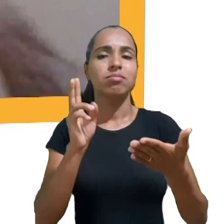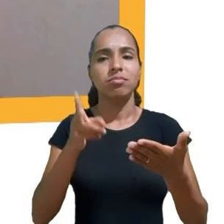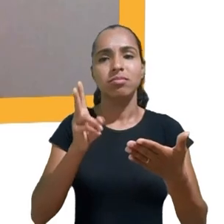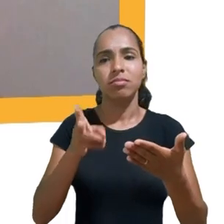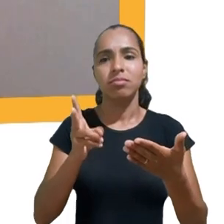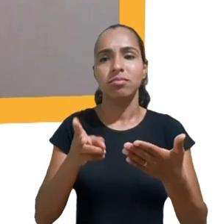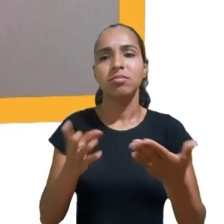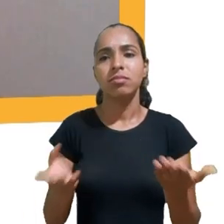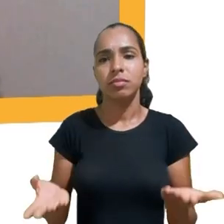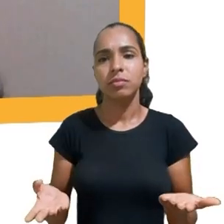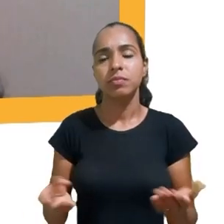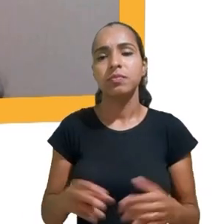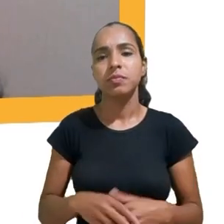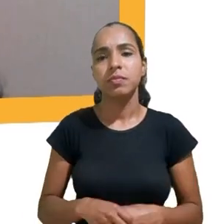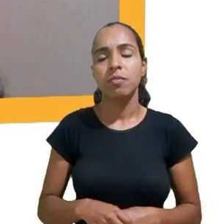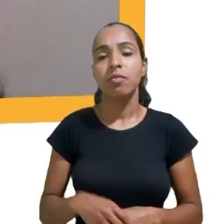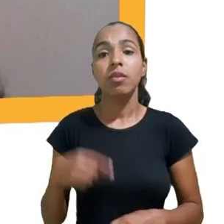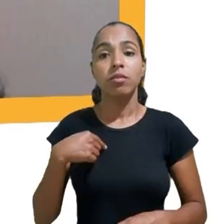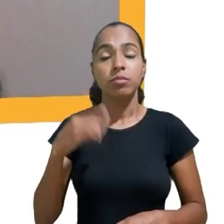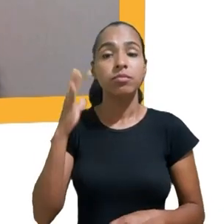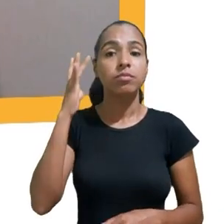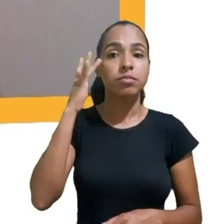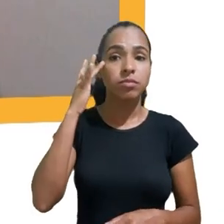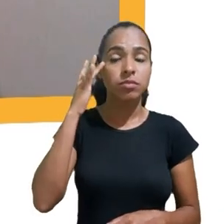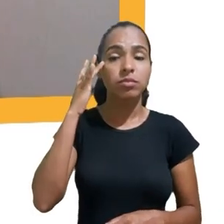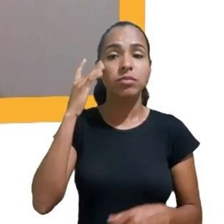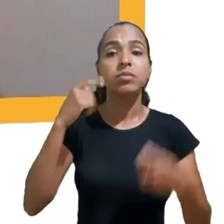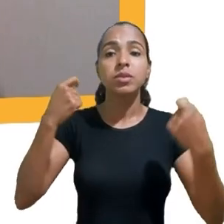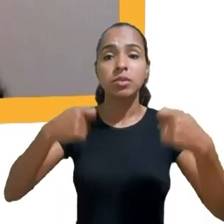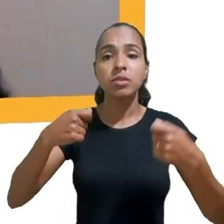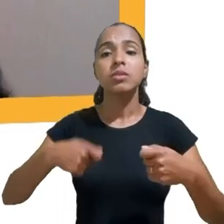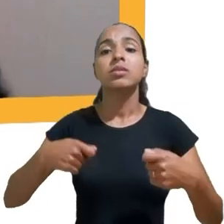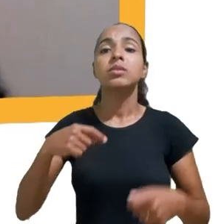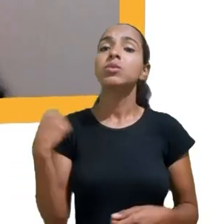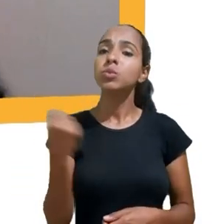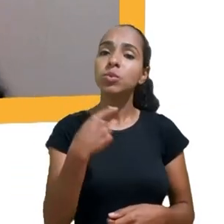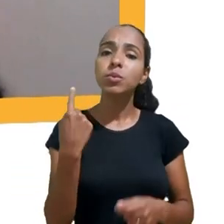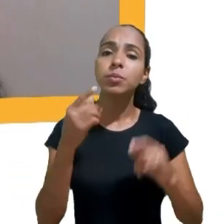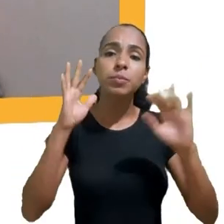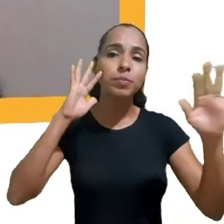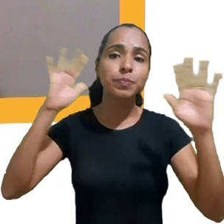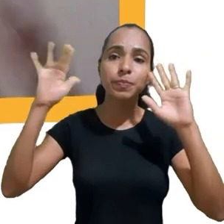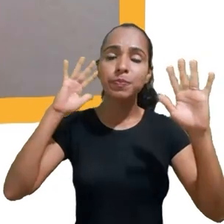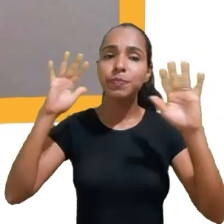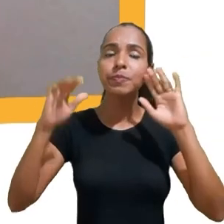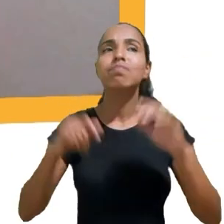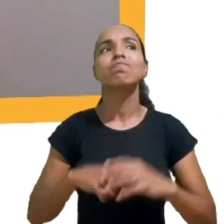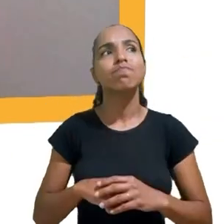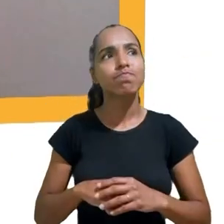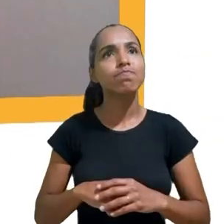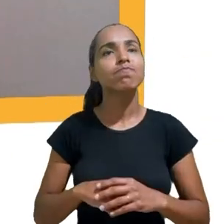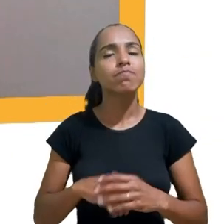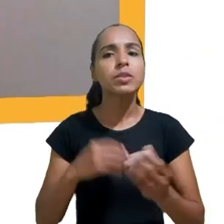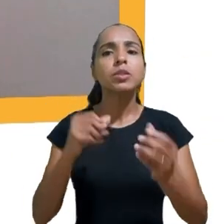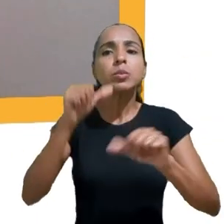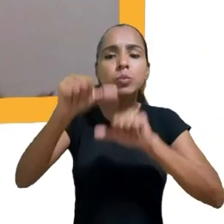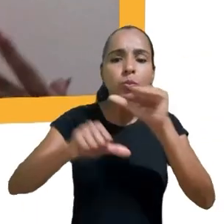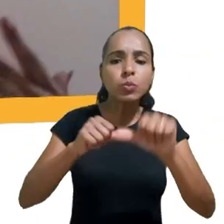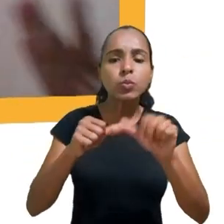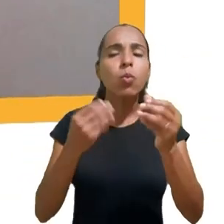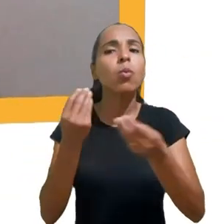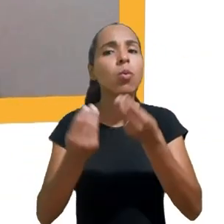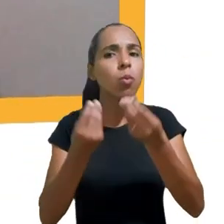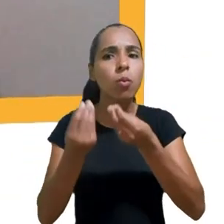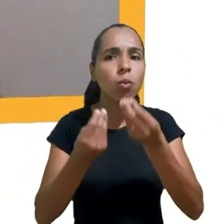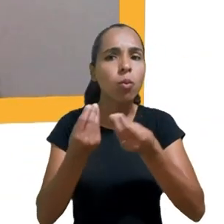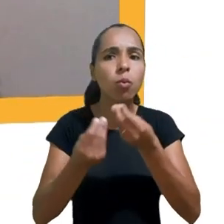deveria pensar mais em como que a gente pode transformar tudo isso, além de um